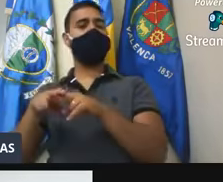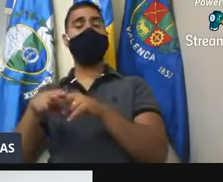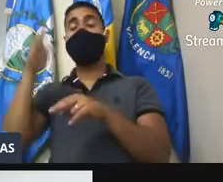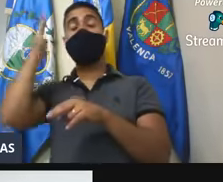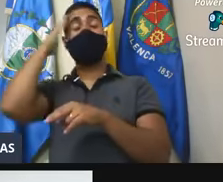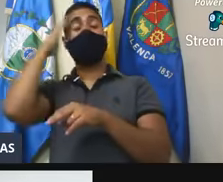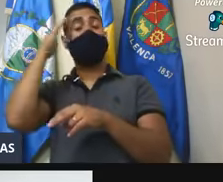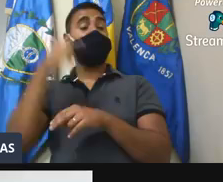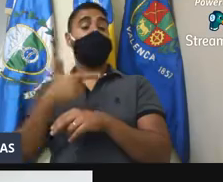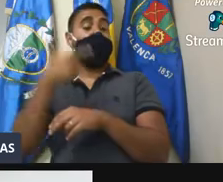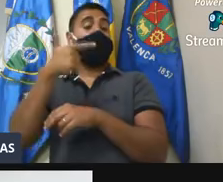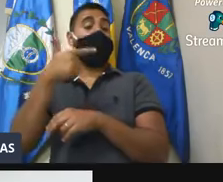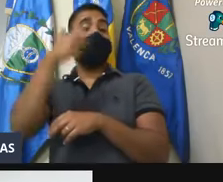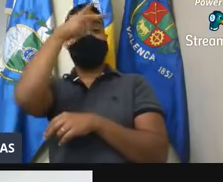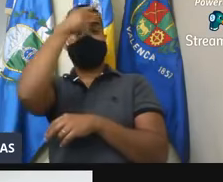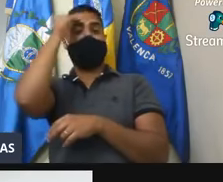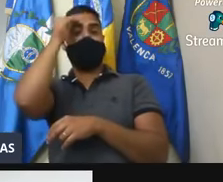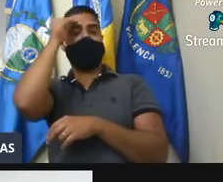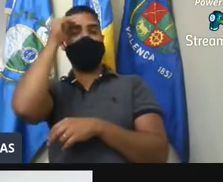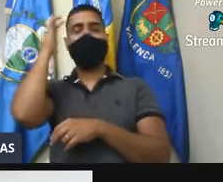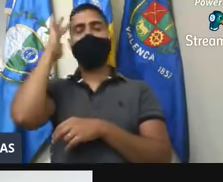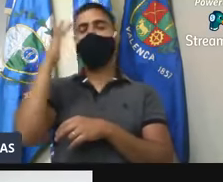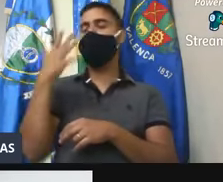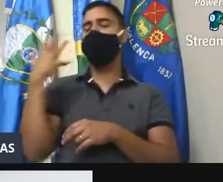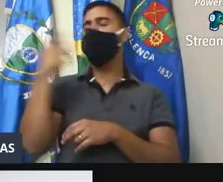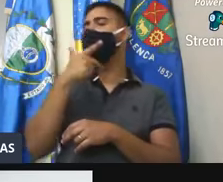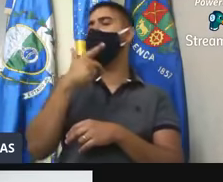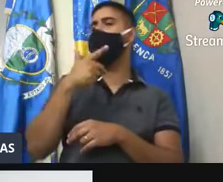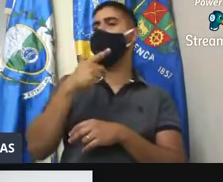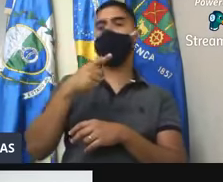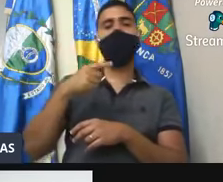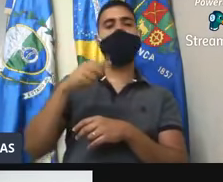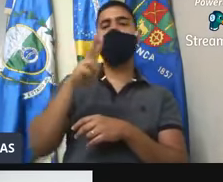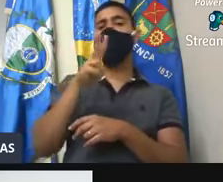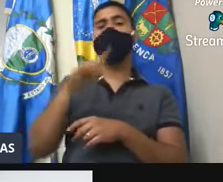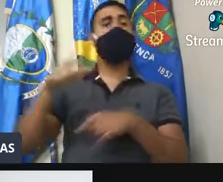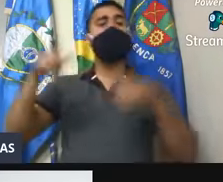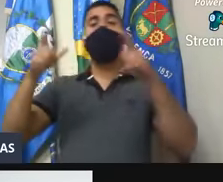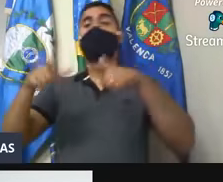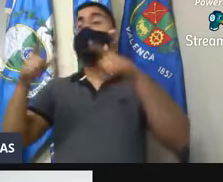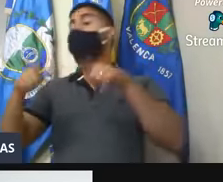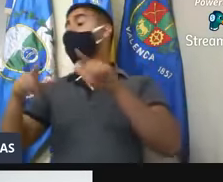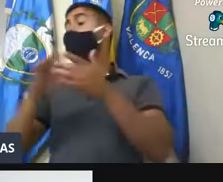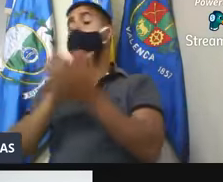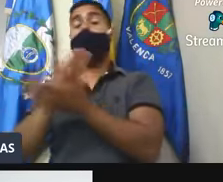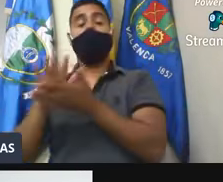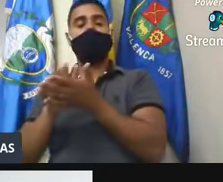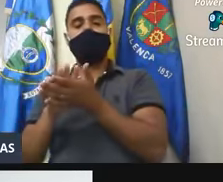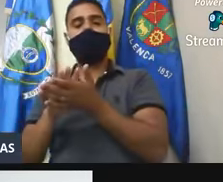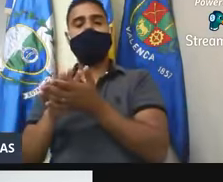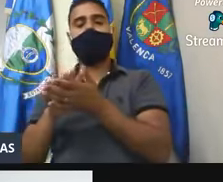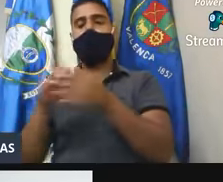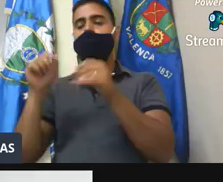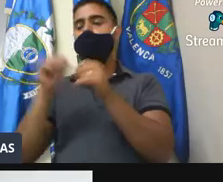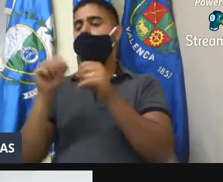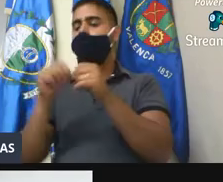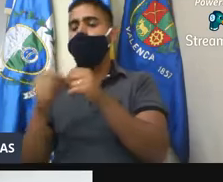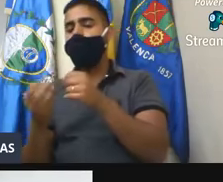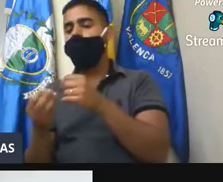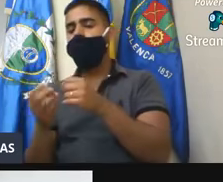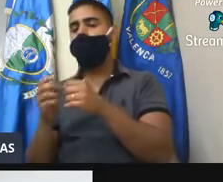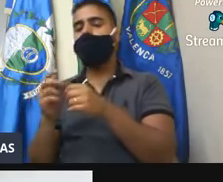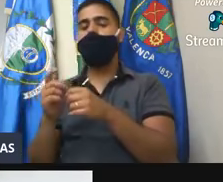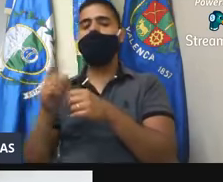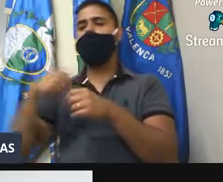-prefeito. Eles acham bonito isso, entendeu? É o Pluc e Plactizum, não vai para lugar nenhum. E eles fazem isso e jogam. E jogam.